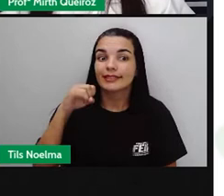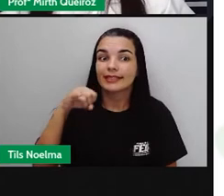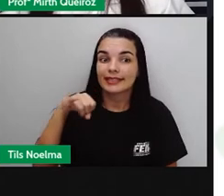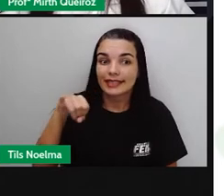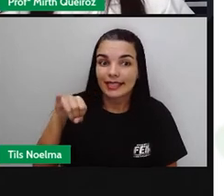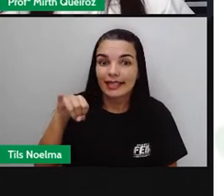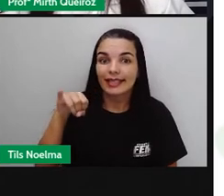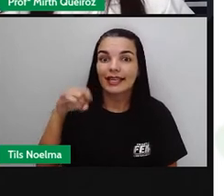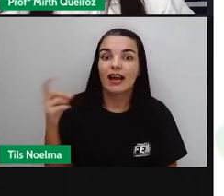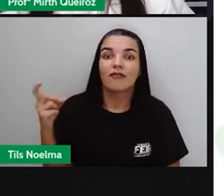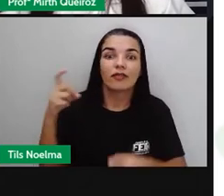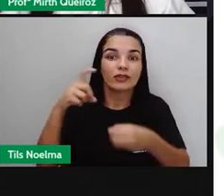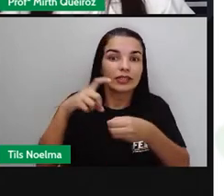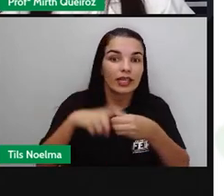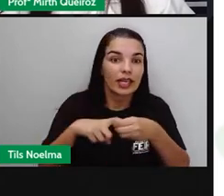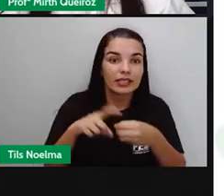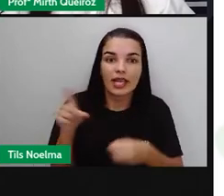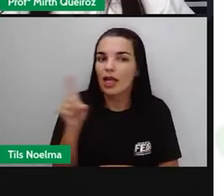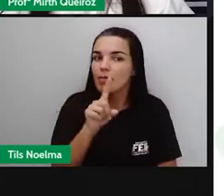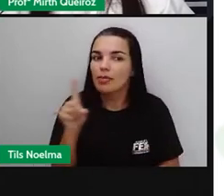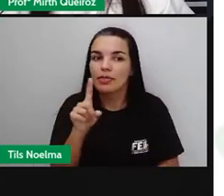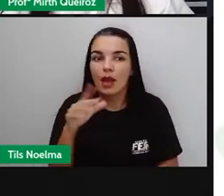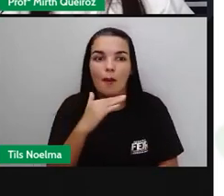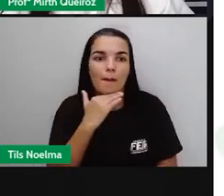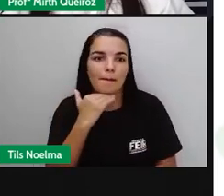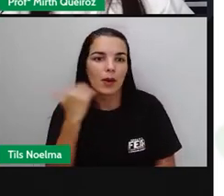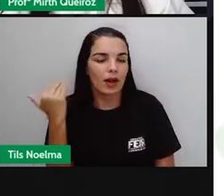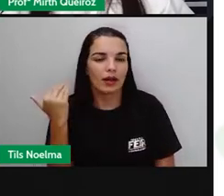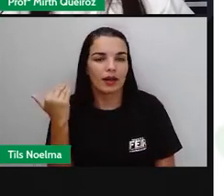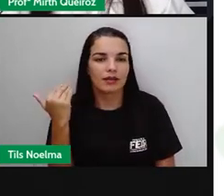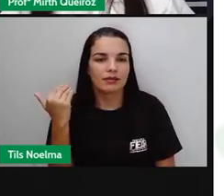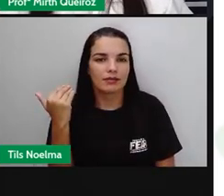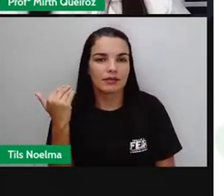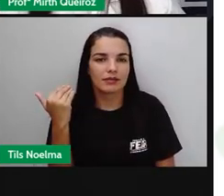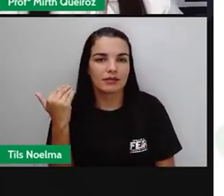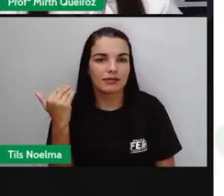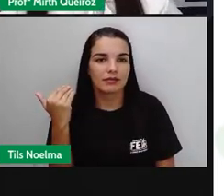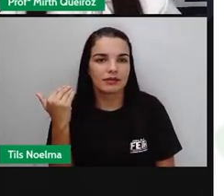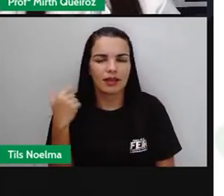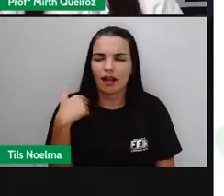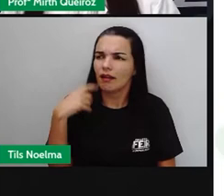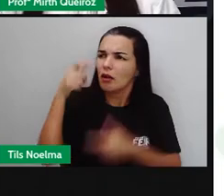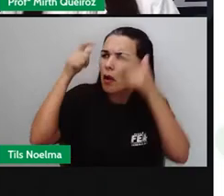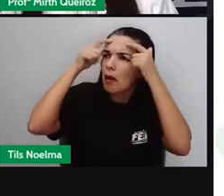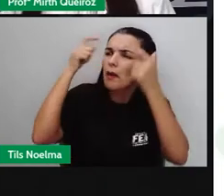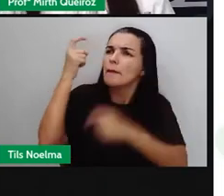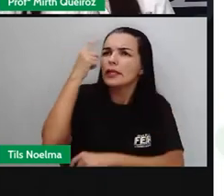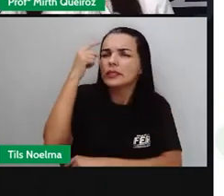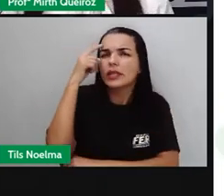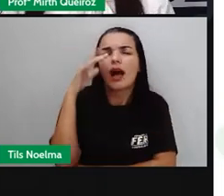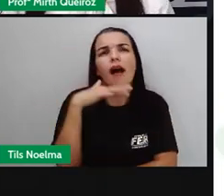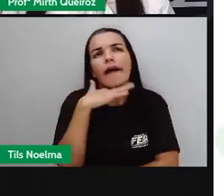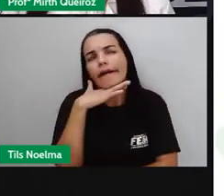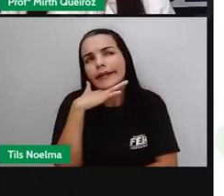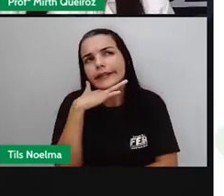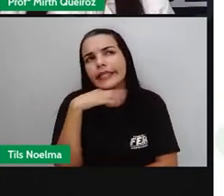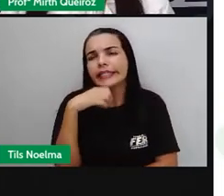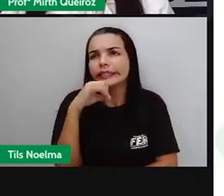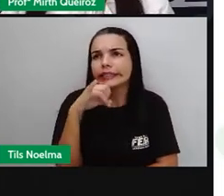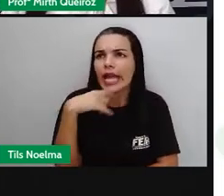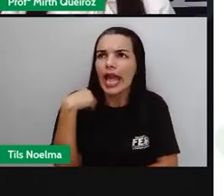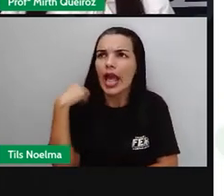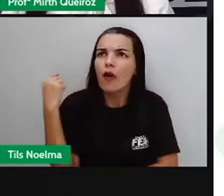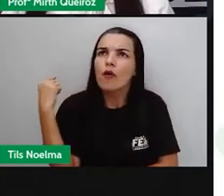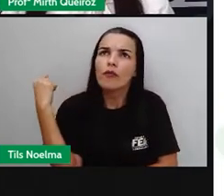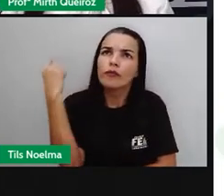Irás, voltarás, não morrerás. E o rei pensou, já que eu vou mandar, ele vai